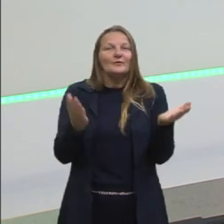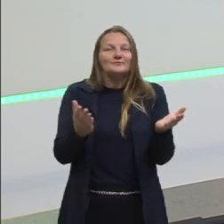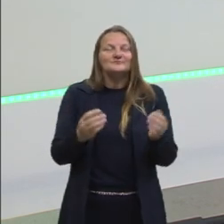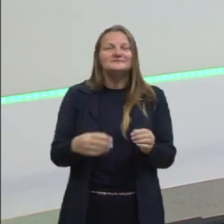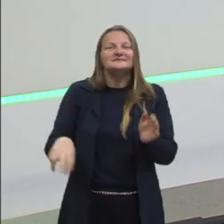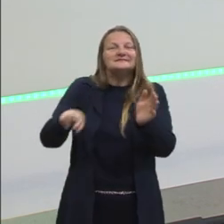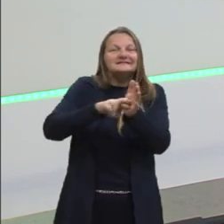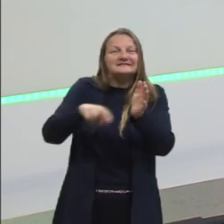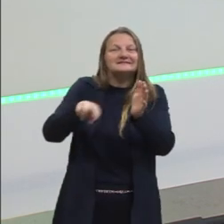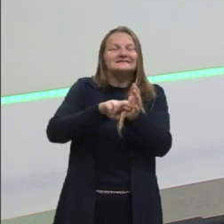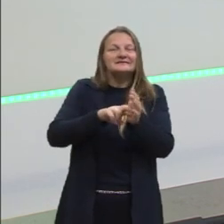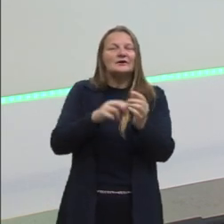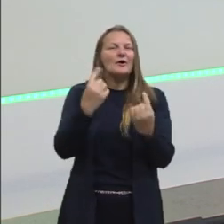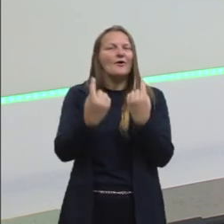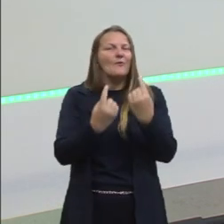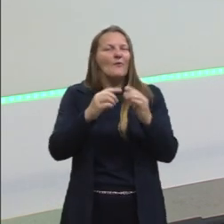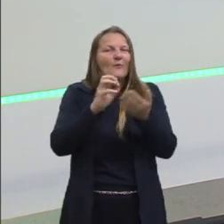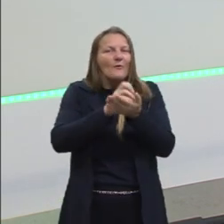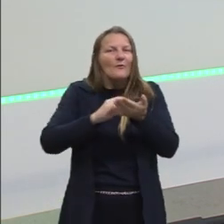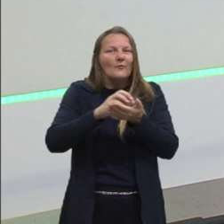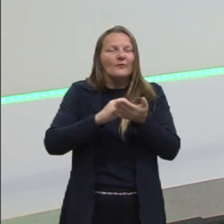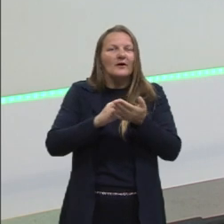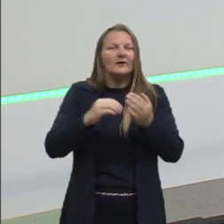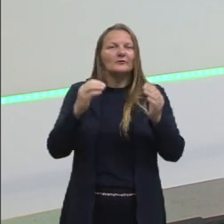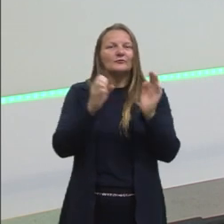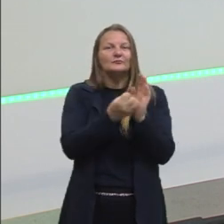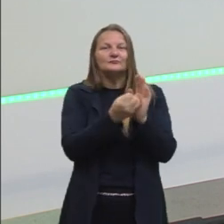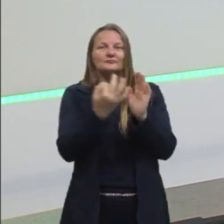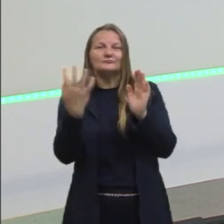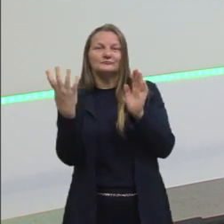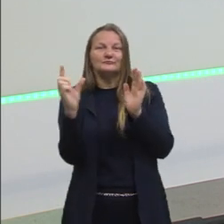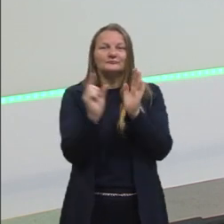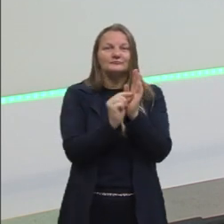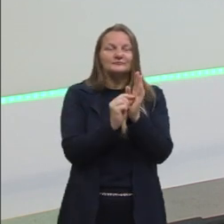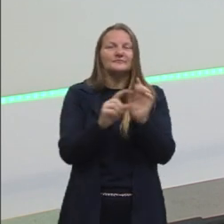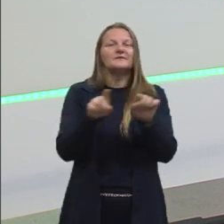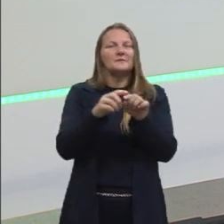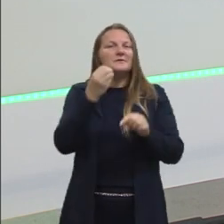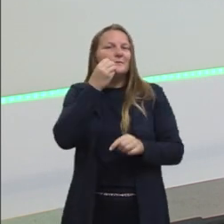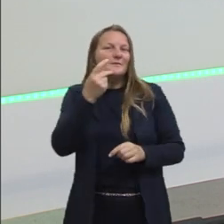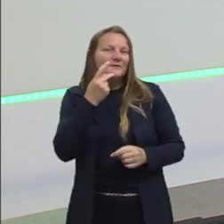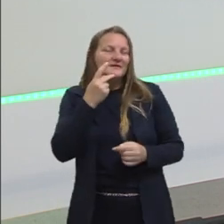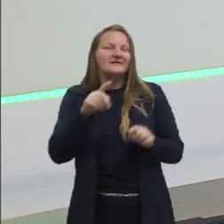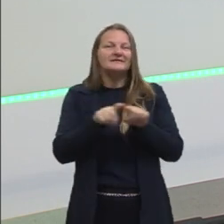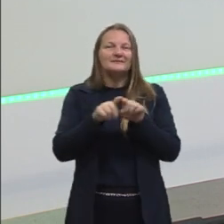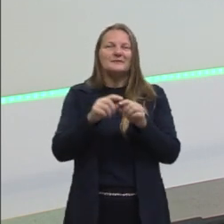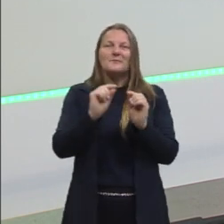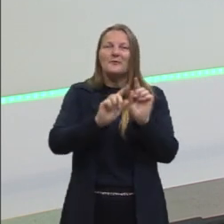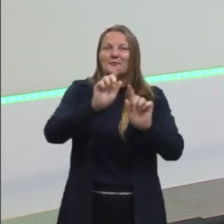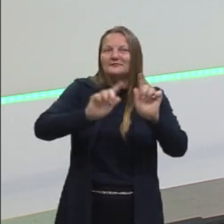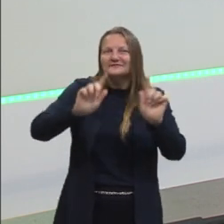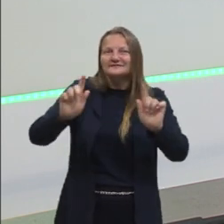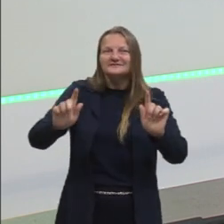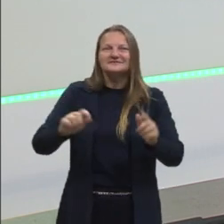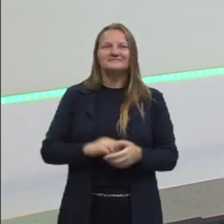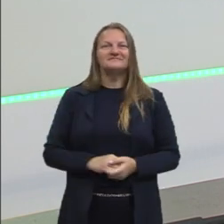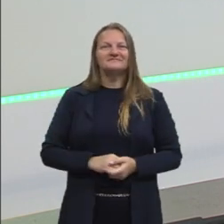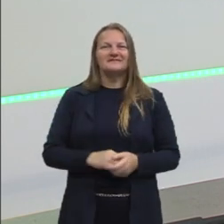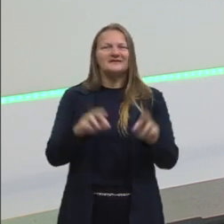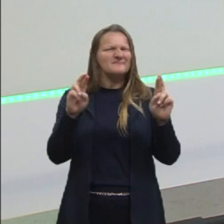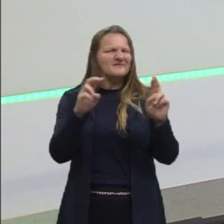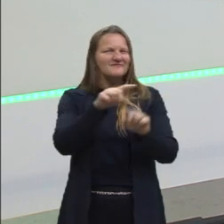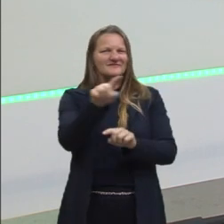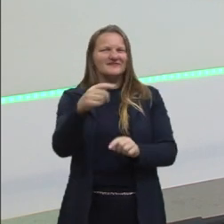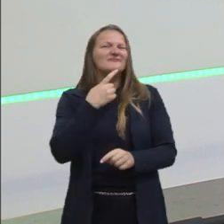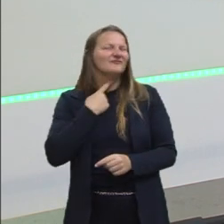retomamos, então, os cálculos da análise combinatória e da probabilidade e também um pouco da estatística. Espero que